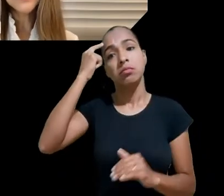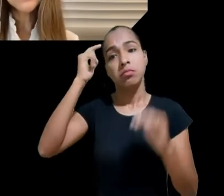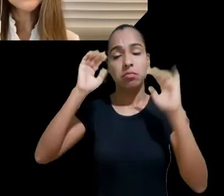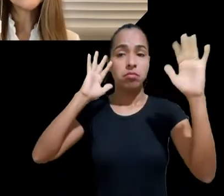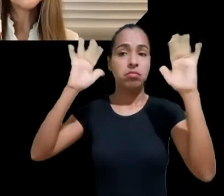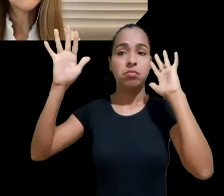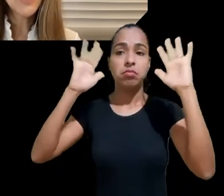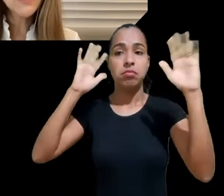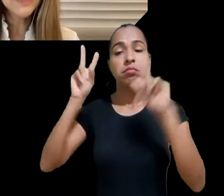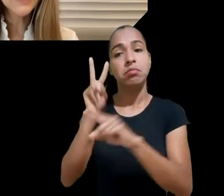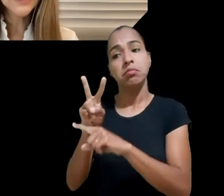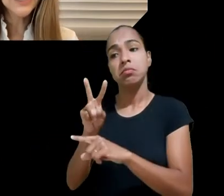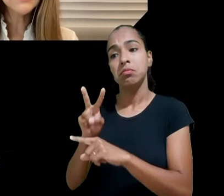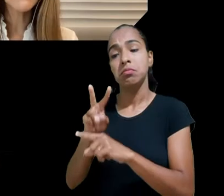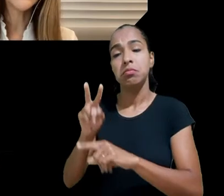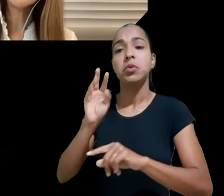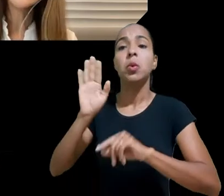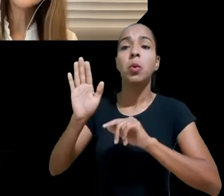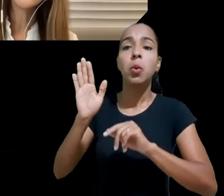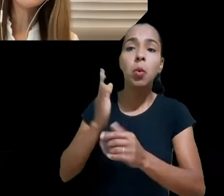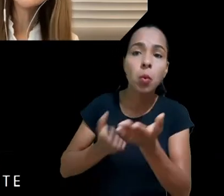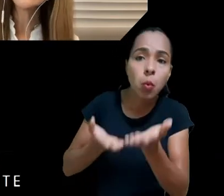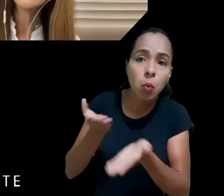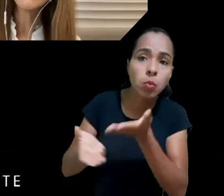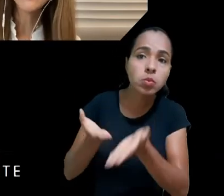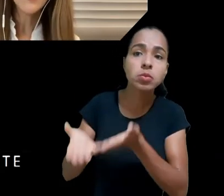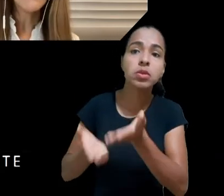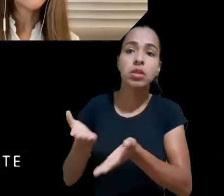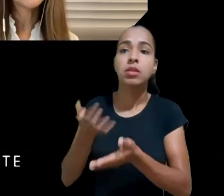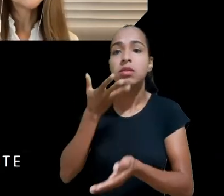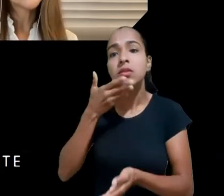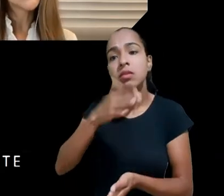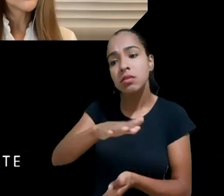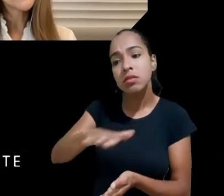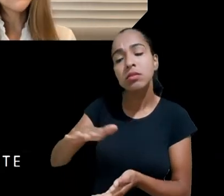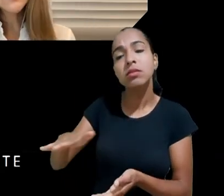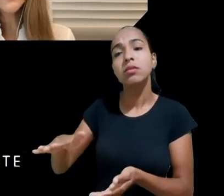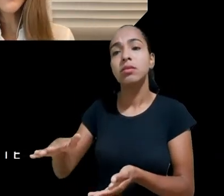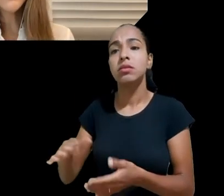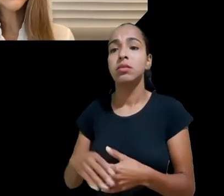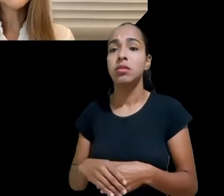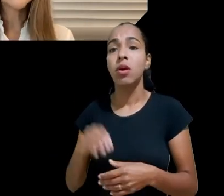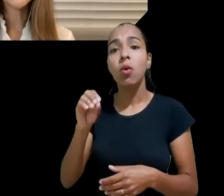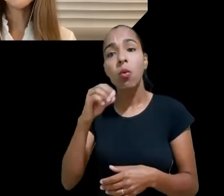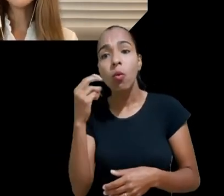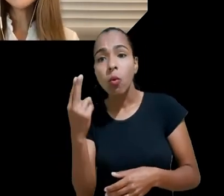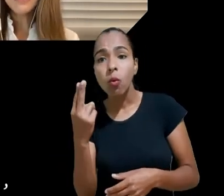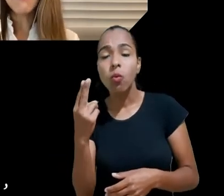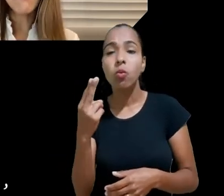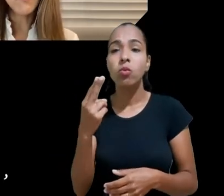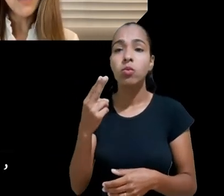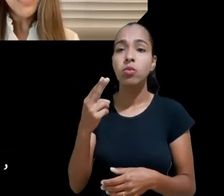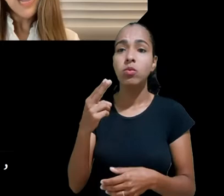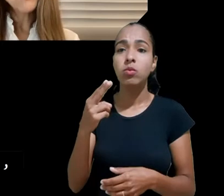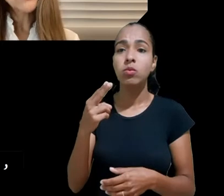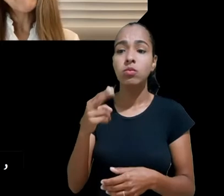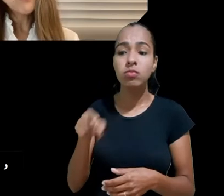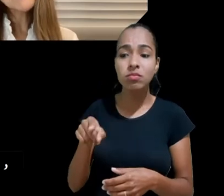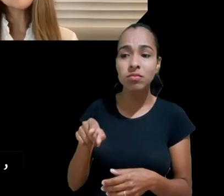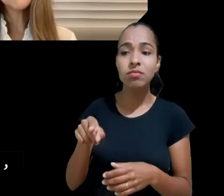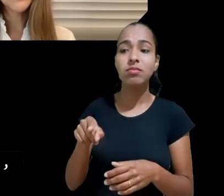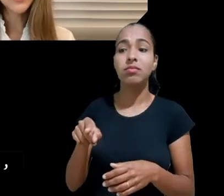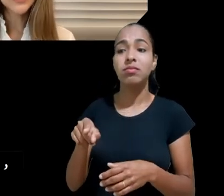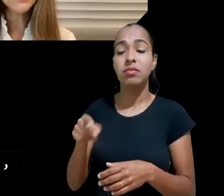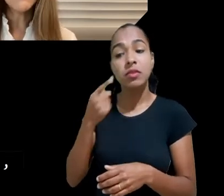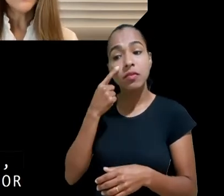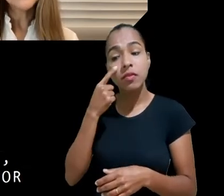quando aquele dano causado à criança for um dano previsível, for um dano conhecido, for um dano evitável, algo que